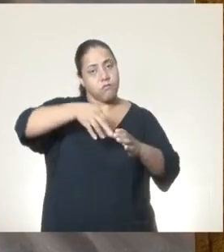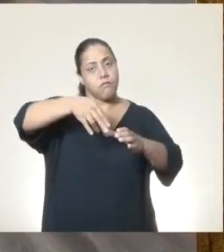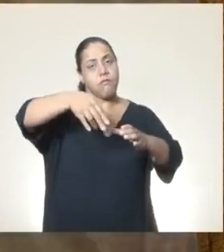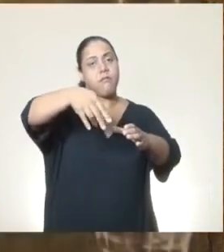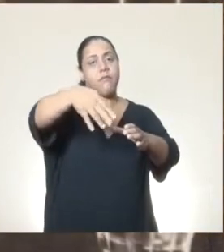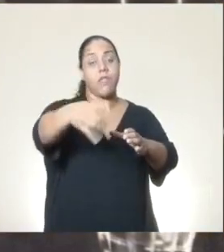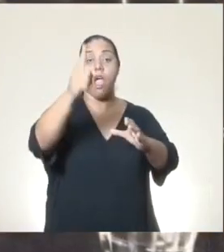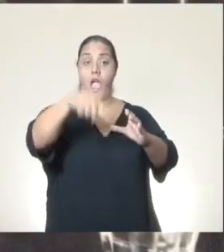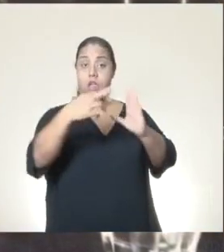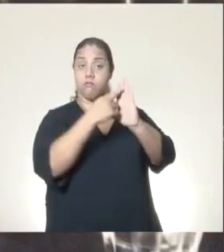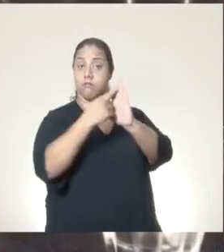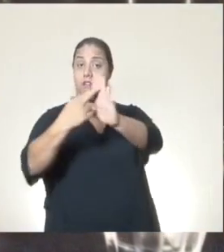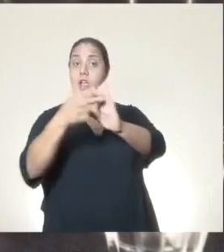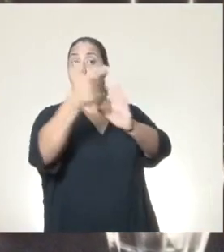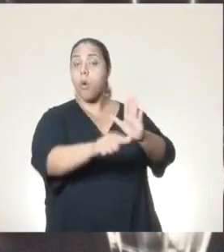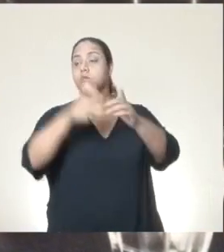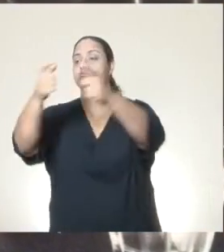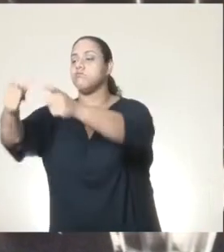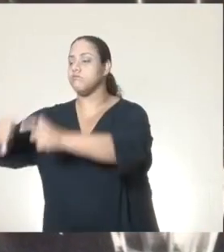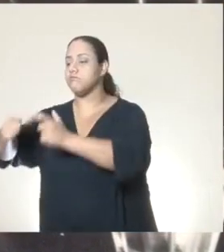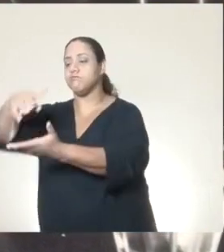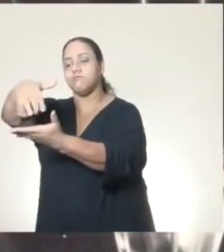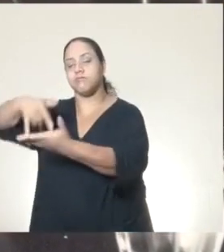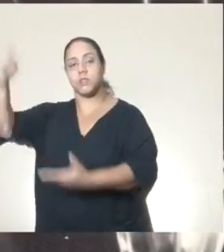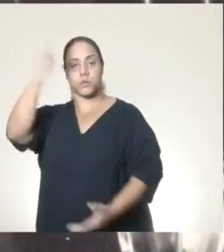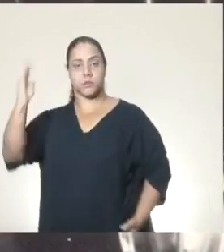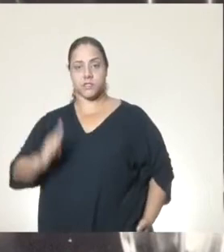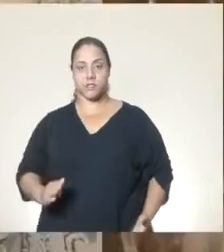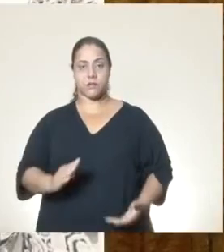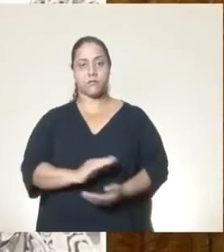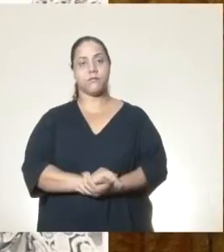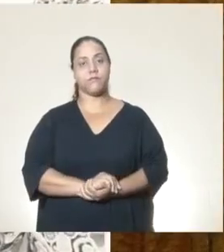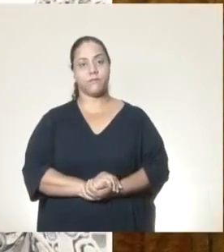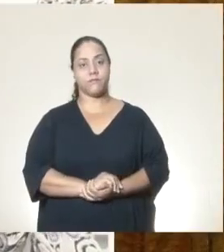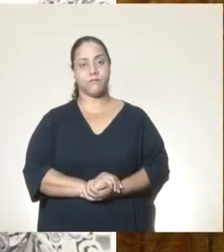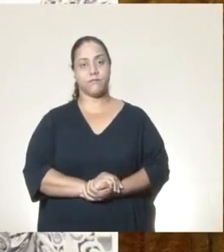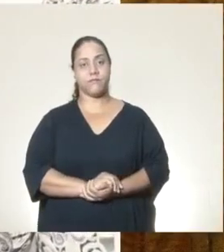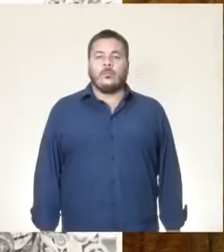internacionais de arquivologia, tornando-se referência para os demais acervos do Brasil.